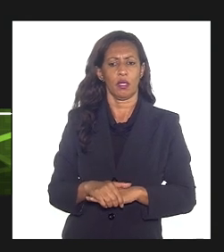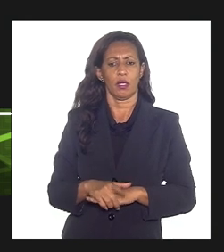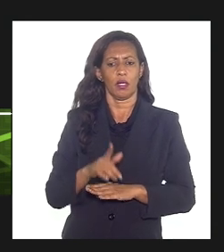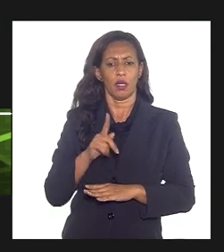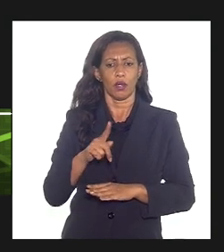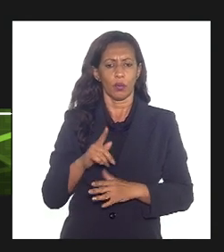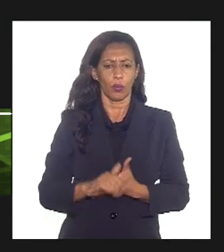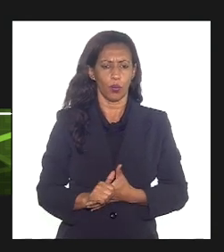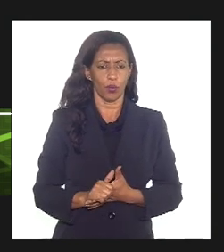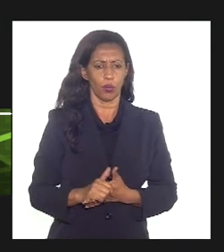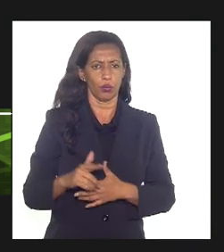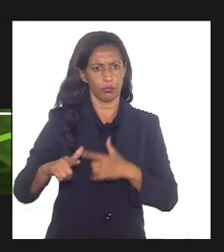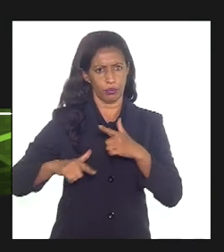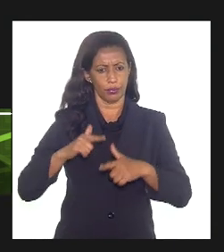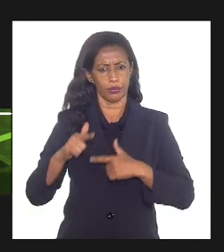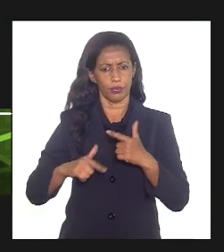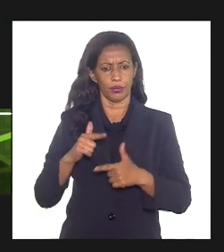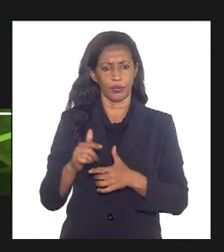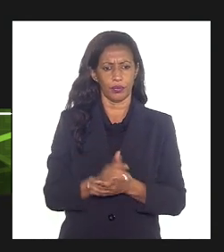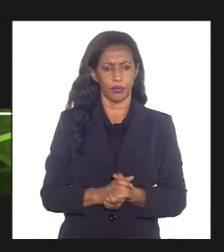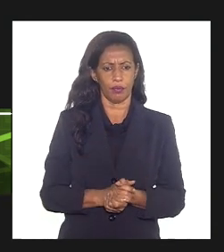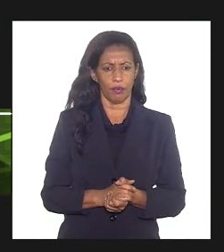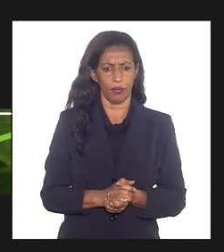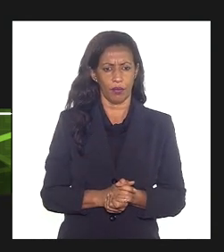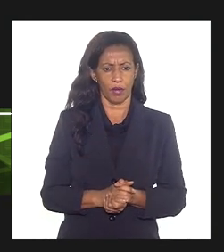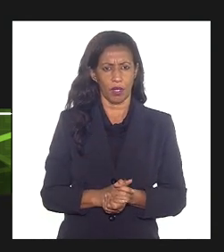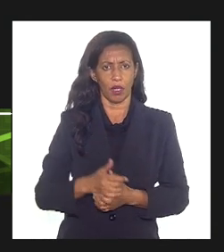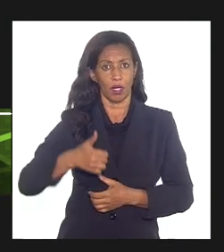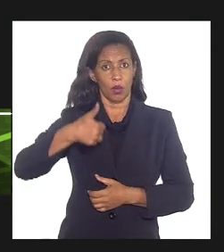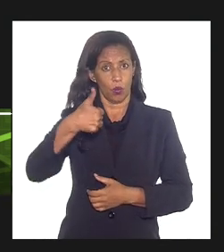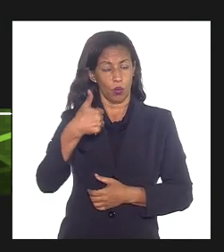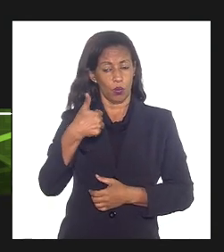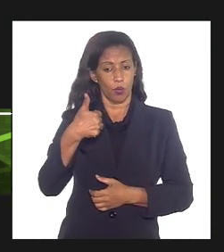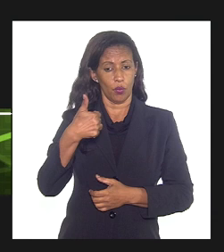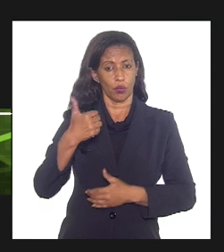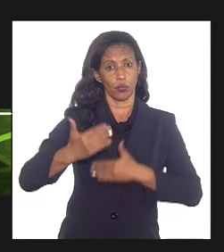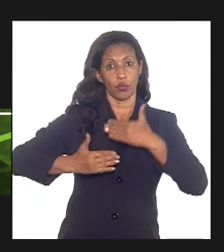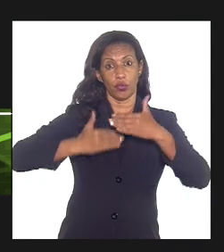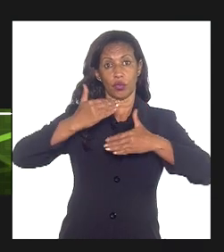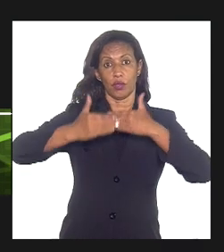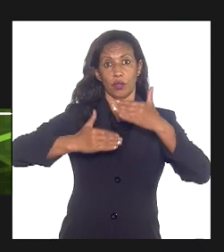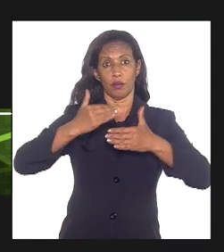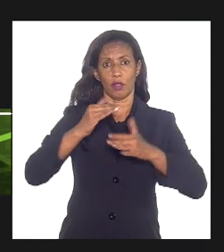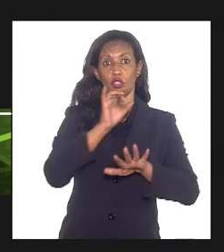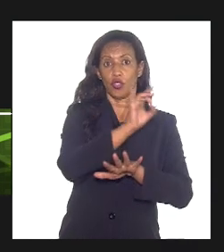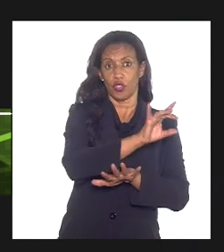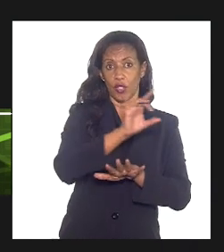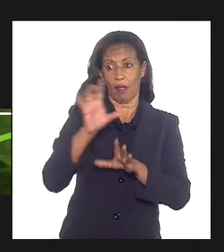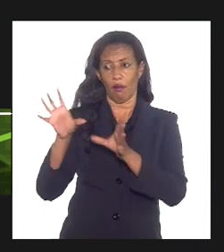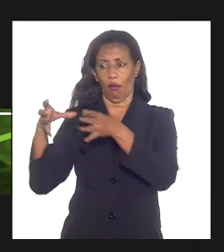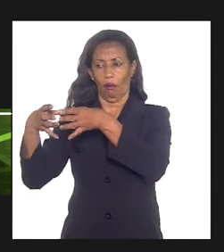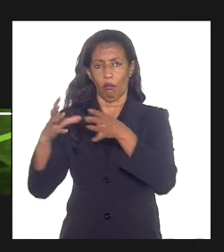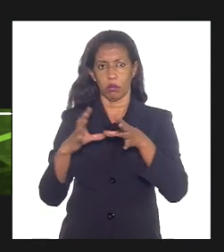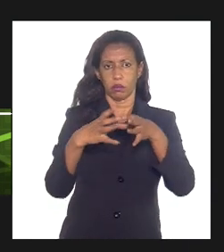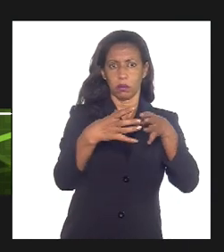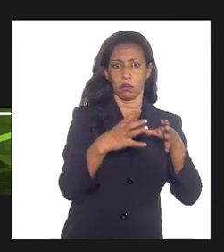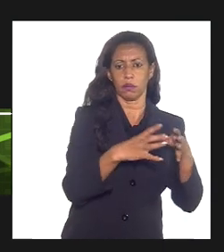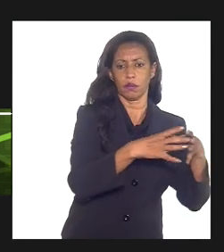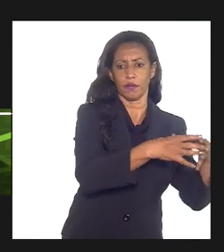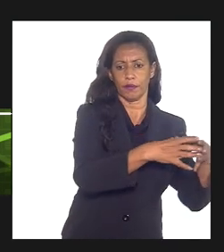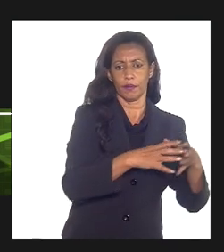abandono, que é um capítulo do plano de desenvolvimento de cada campo, do business plan de